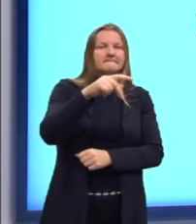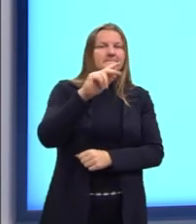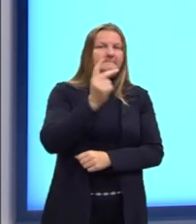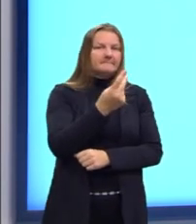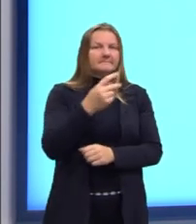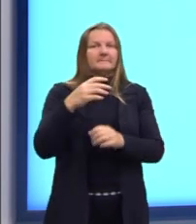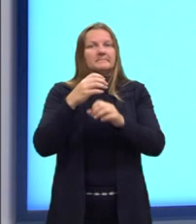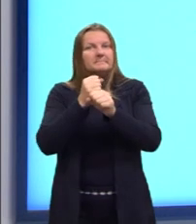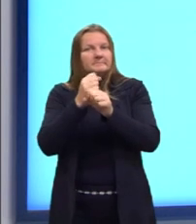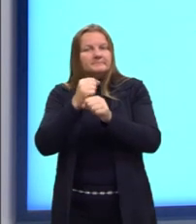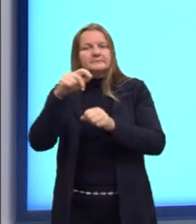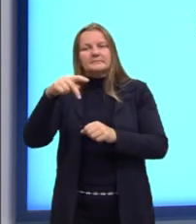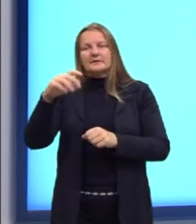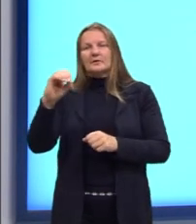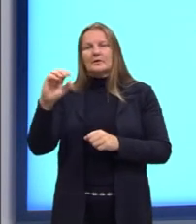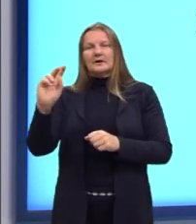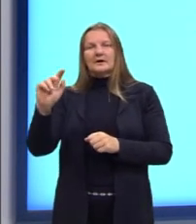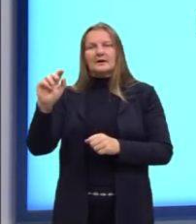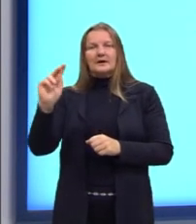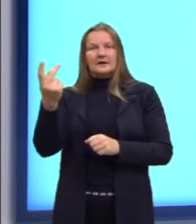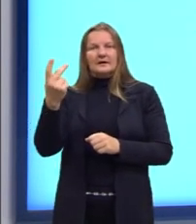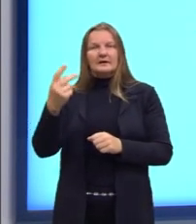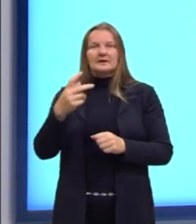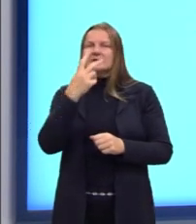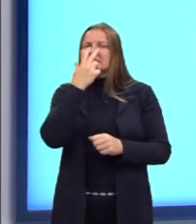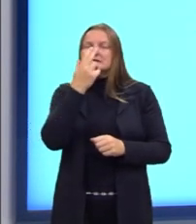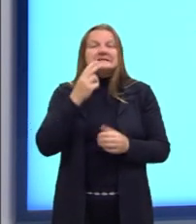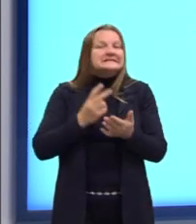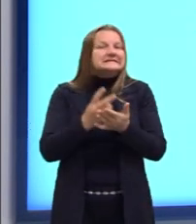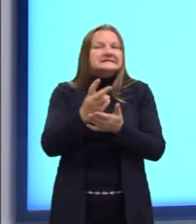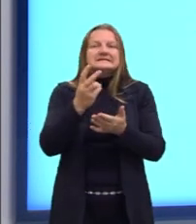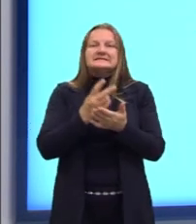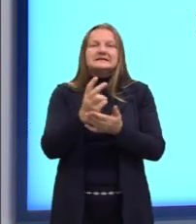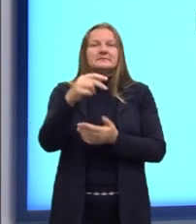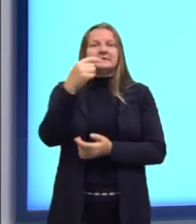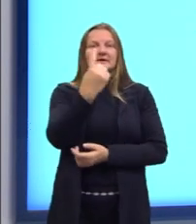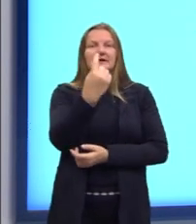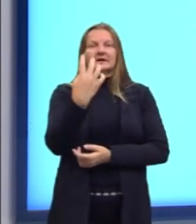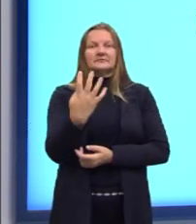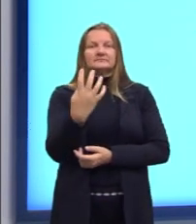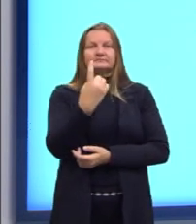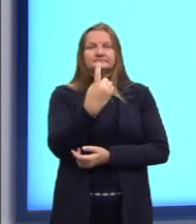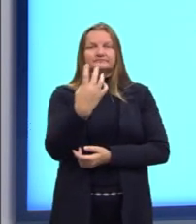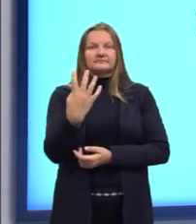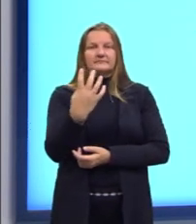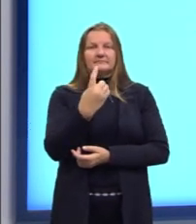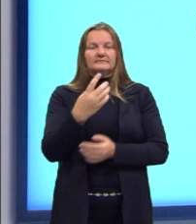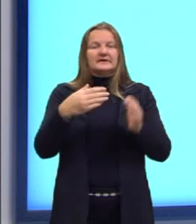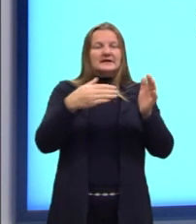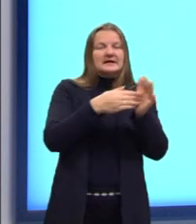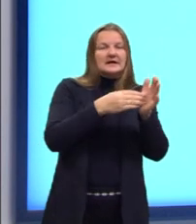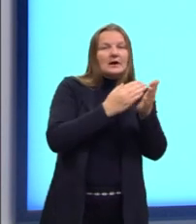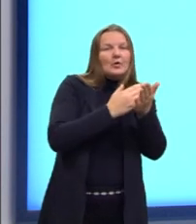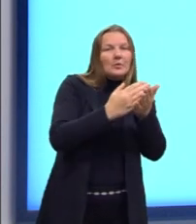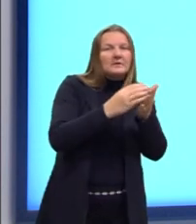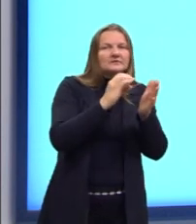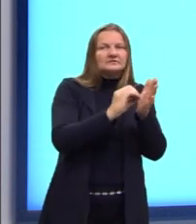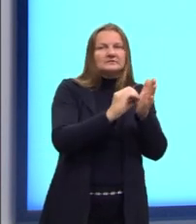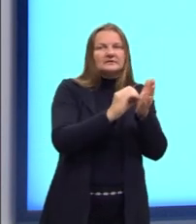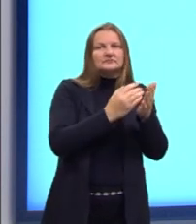sempre tem que dar igual a 14. Porque lembra que a tabelinha do pH vai de 0 a 14?